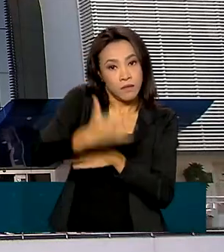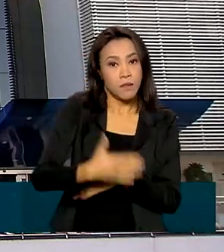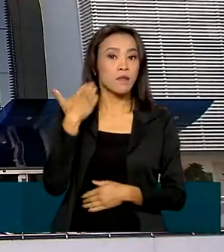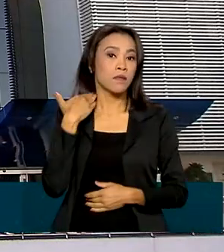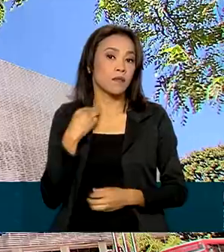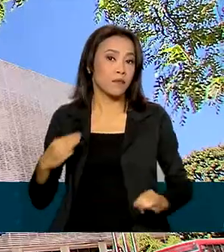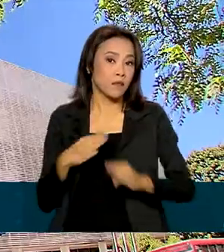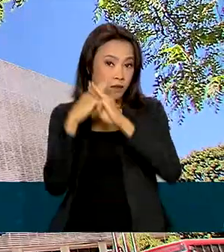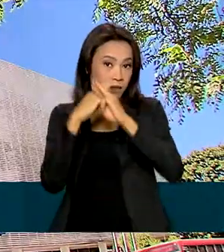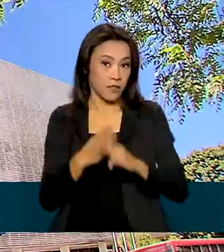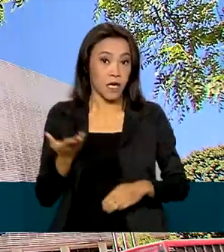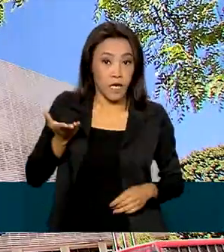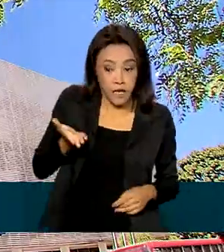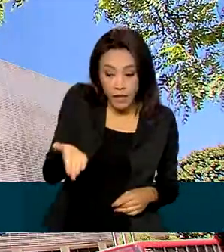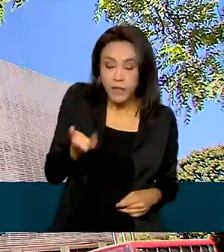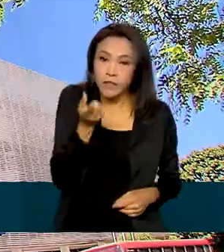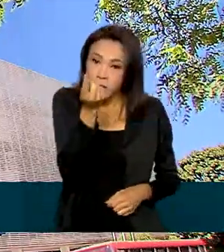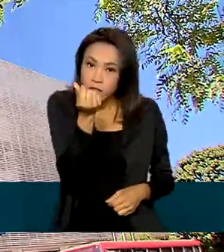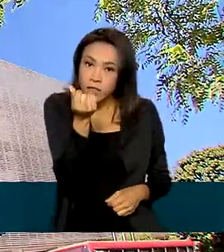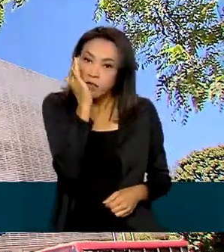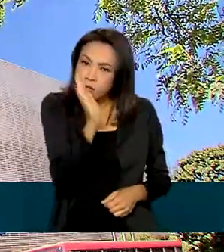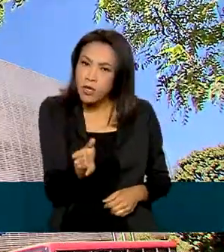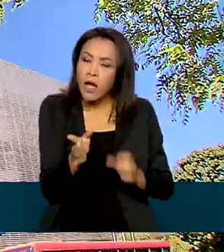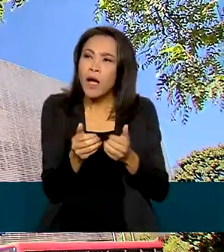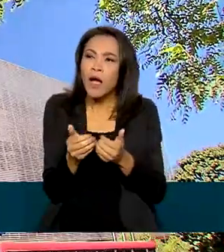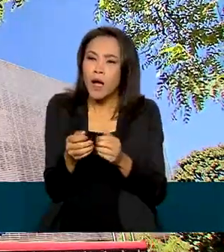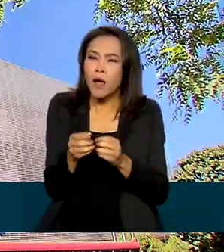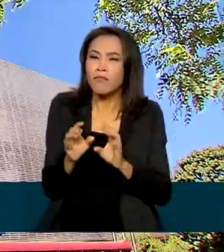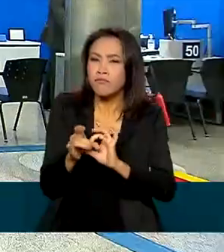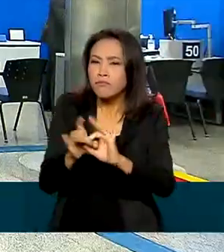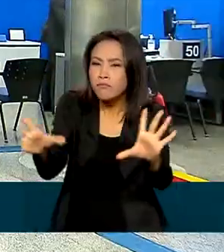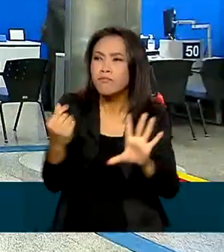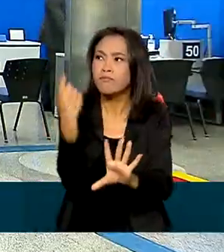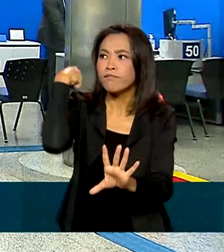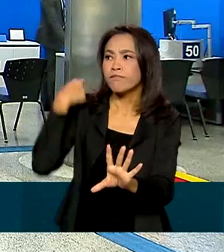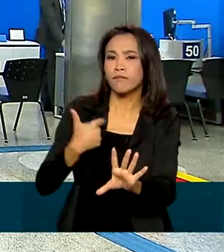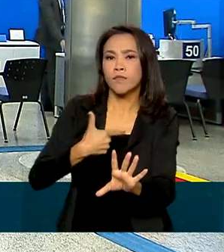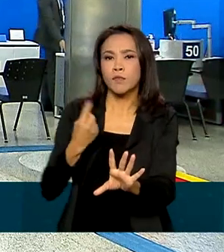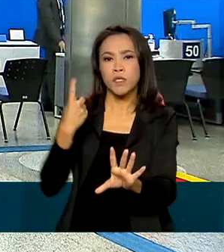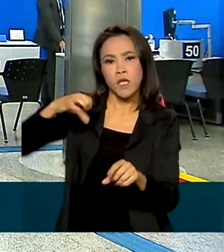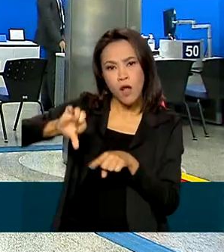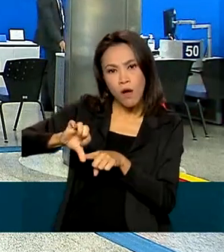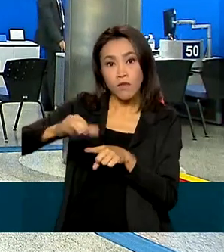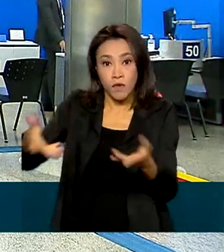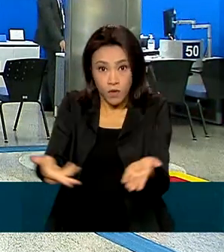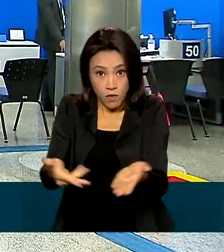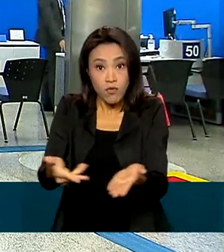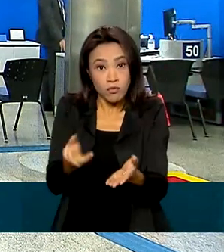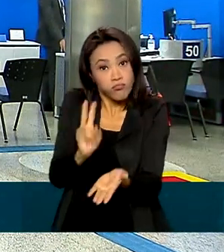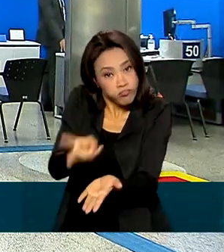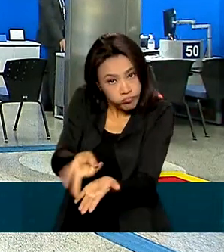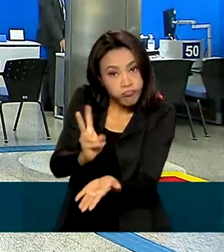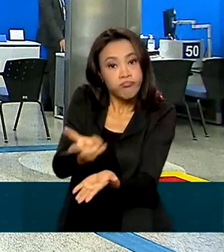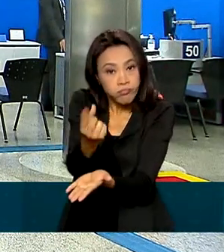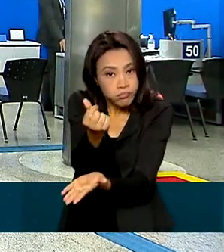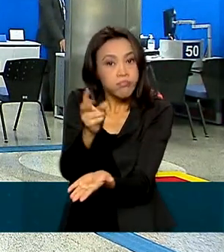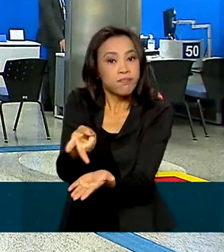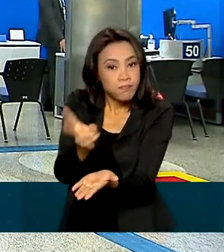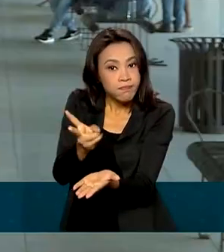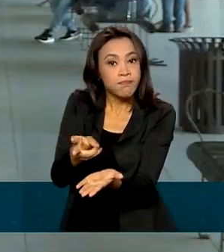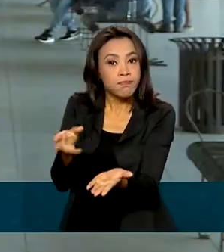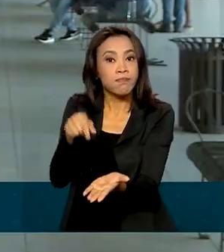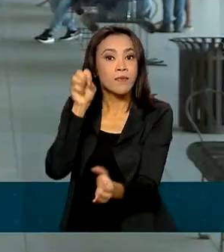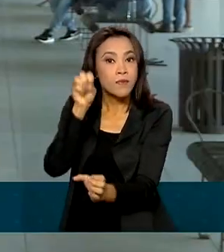Federal. Esses recursos foram liberados em 2019 e hoje estão disponíveis nas contas do FGTS.